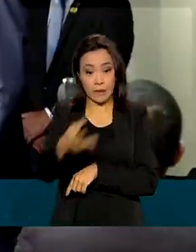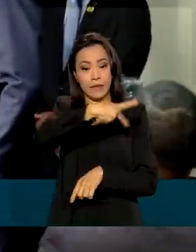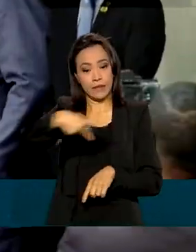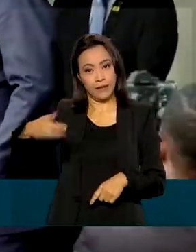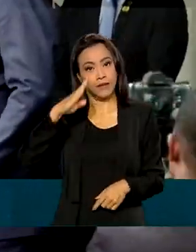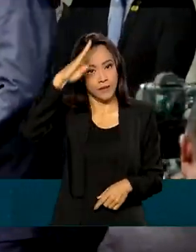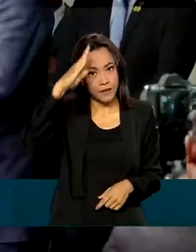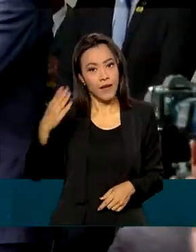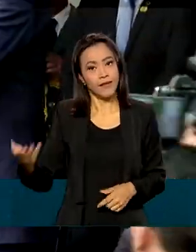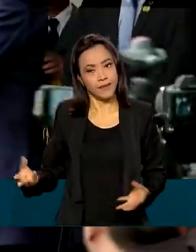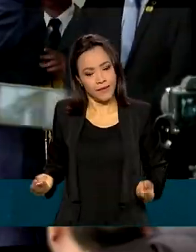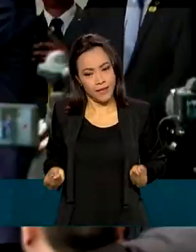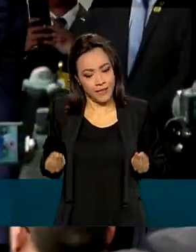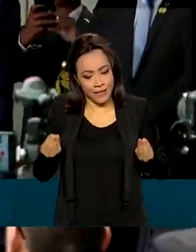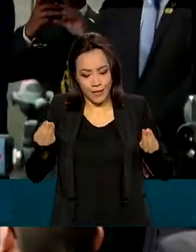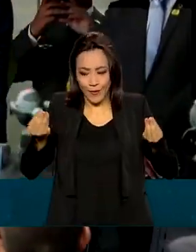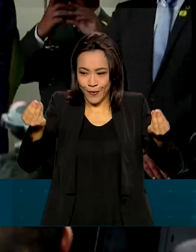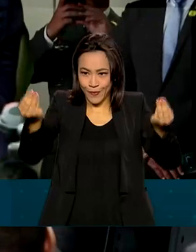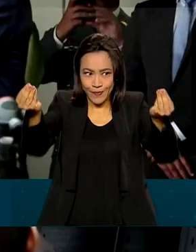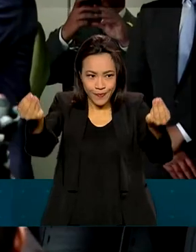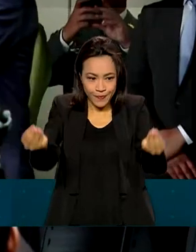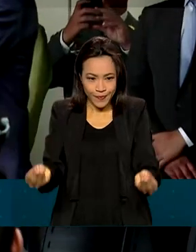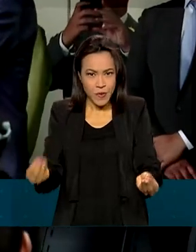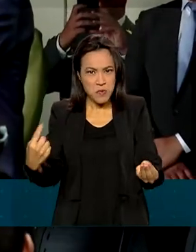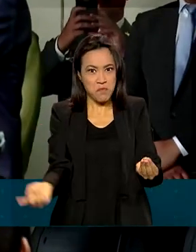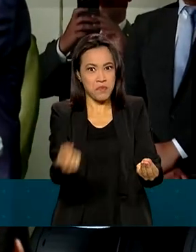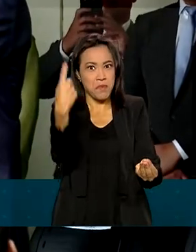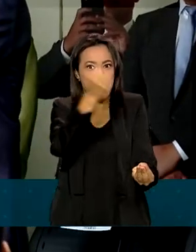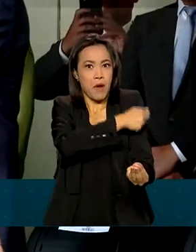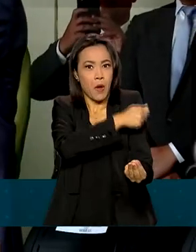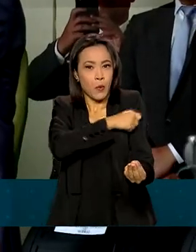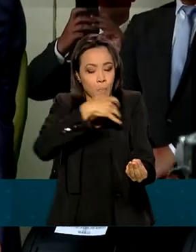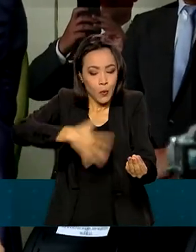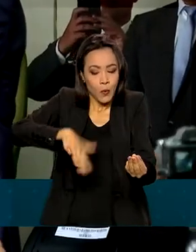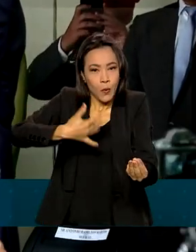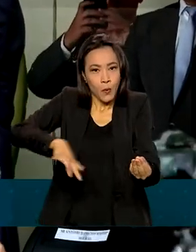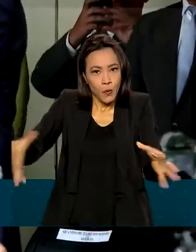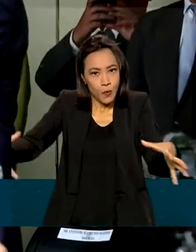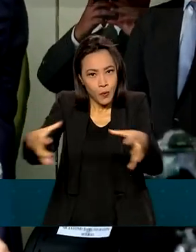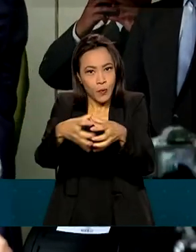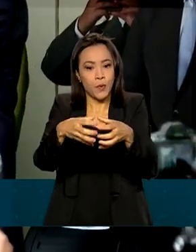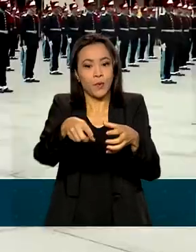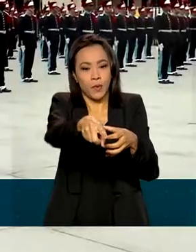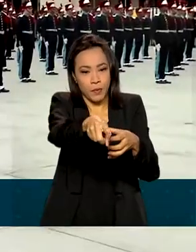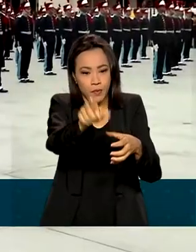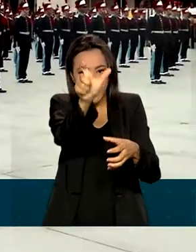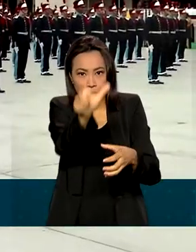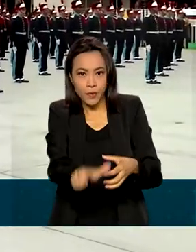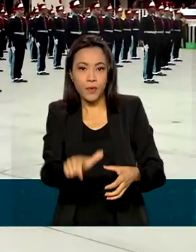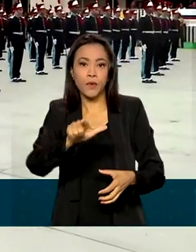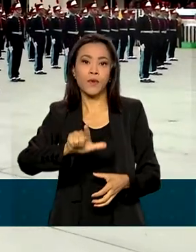entregou o espadim ao primeiro aluno da turma deste ano, Lucas Cremonese.